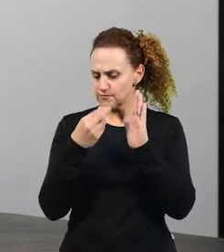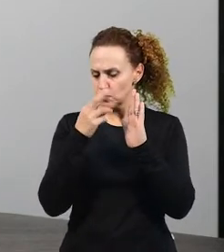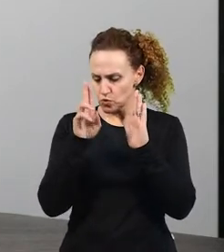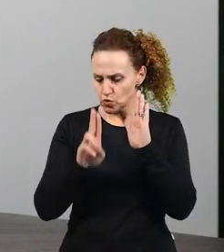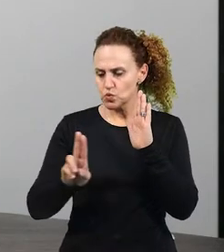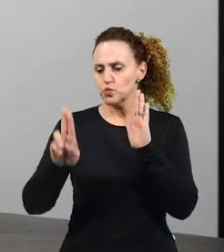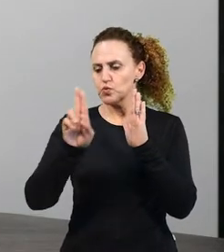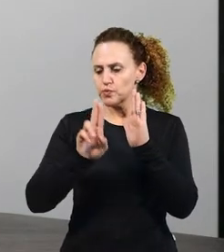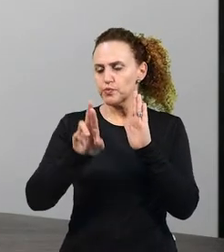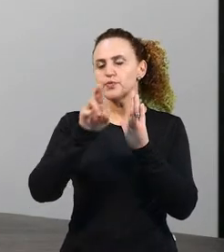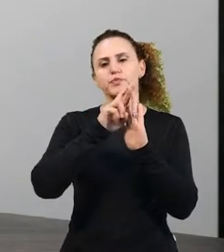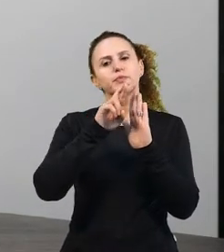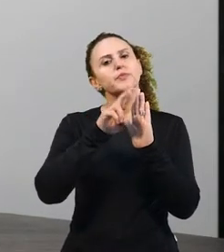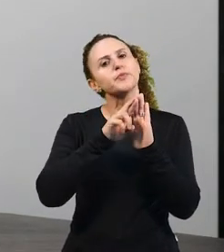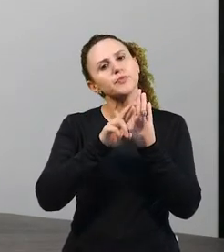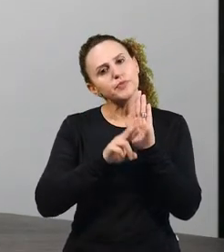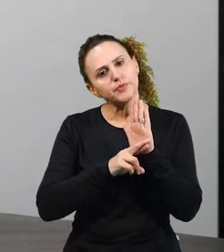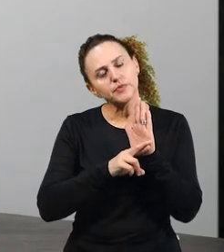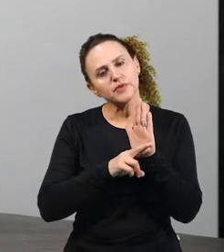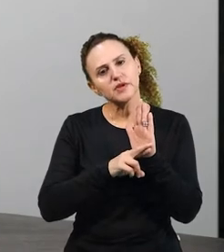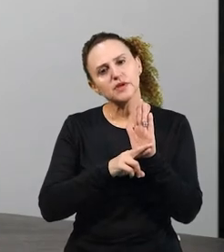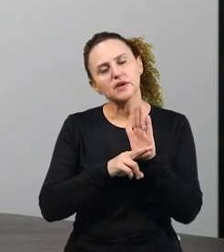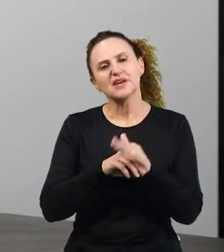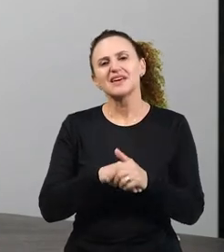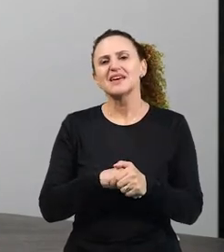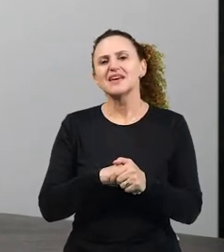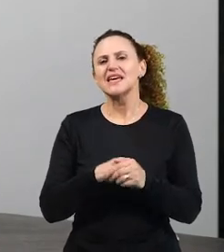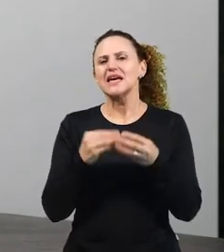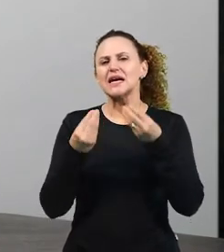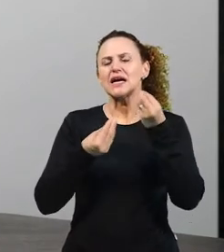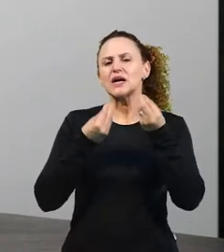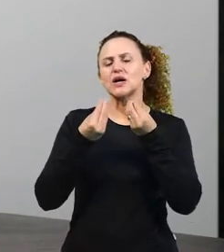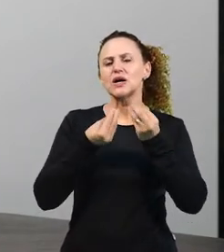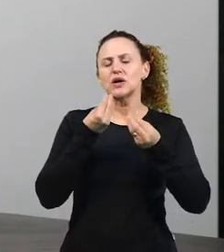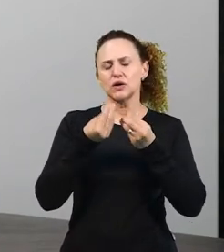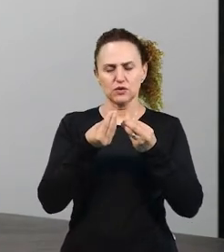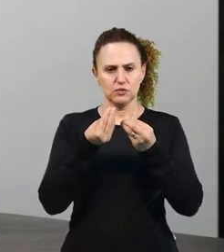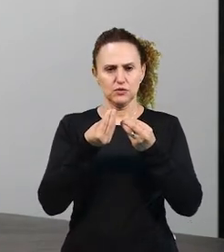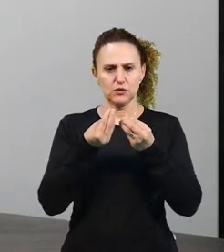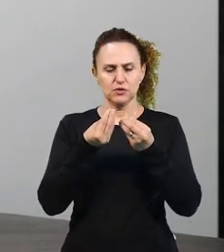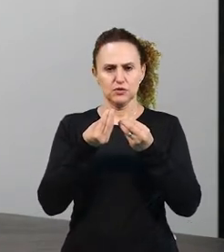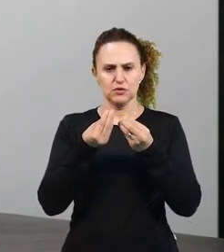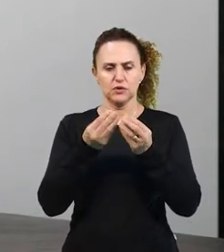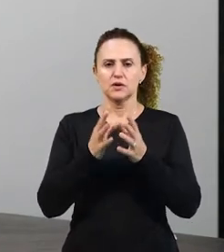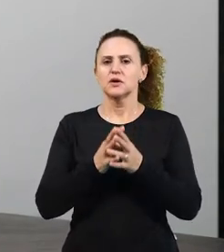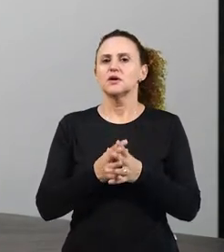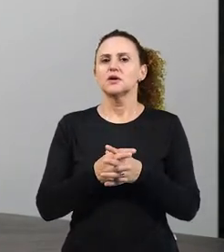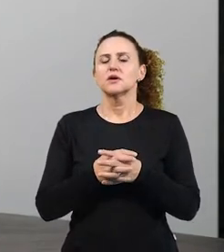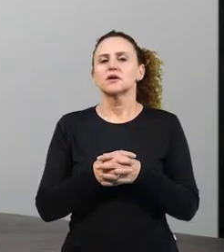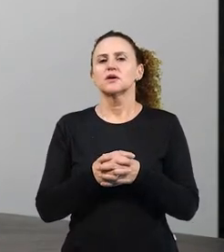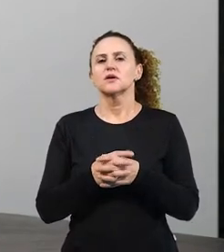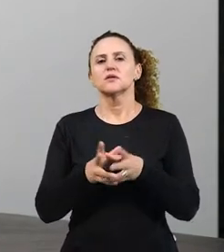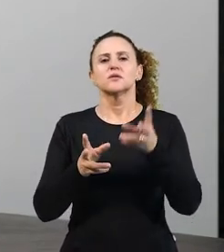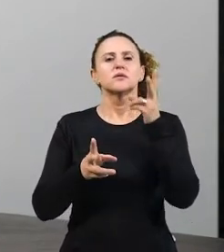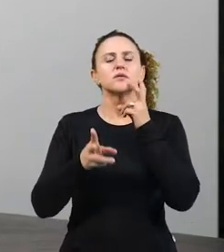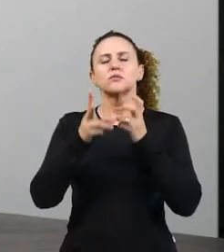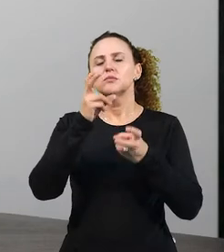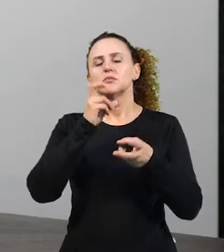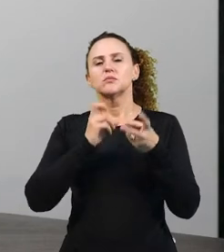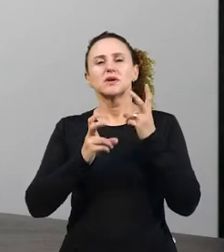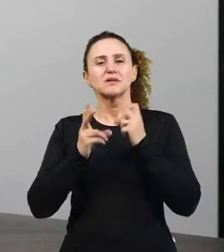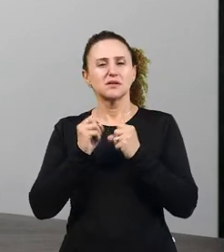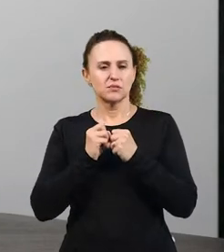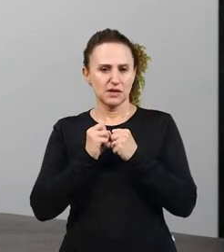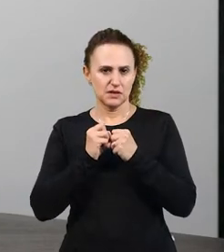E dentro de uma estrutura frasal, uma sentença, nós vamos identificar